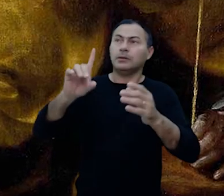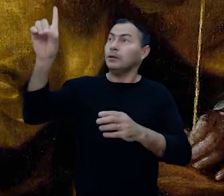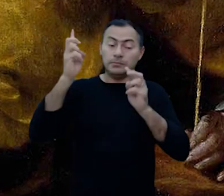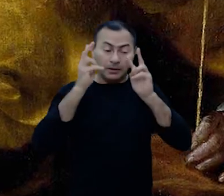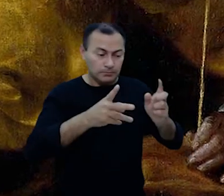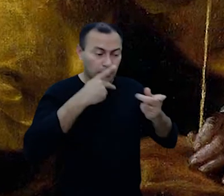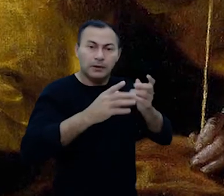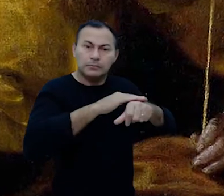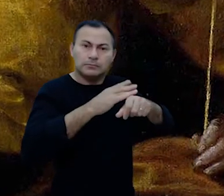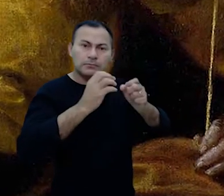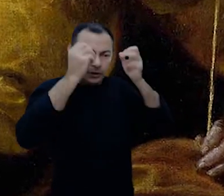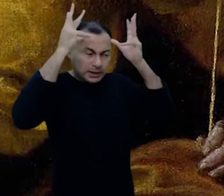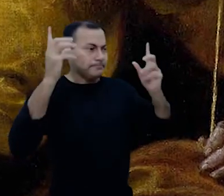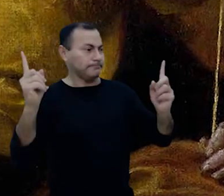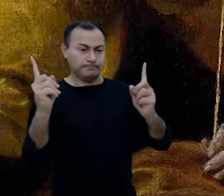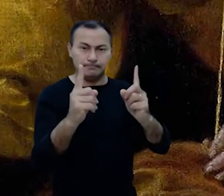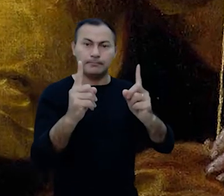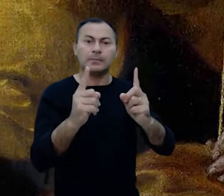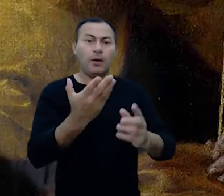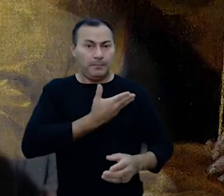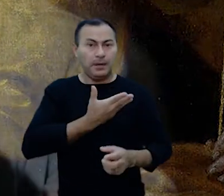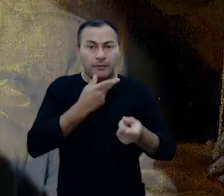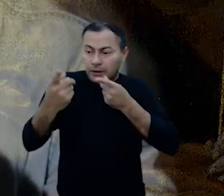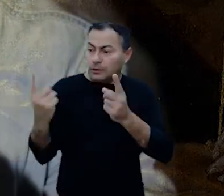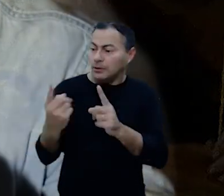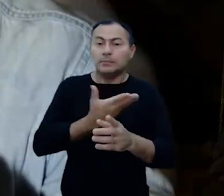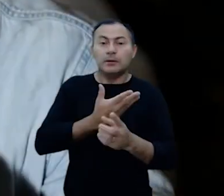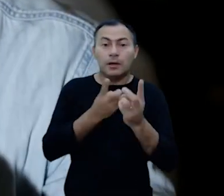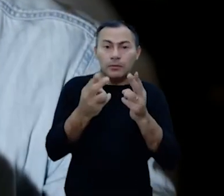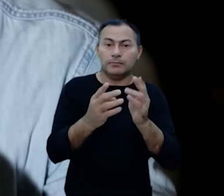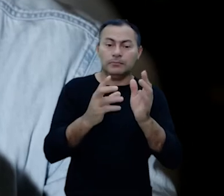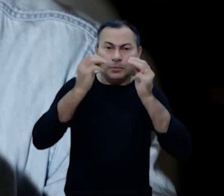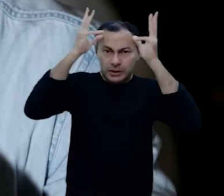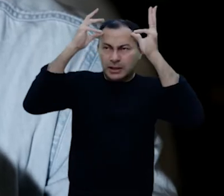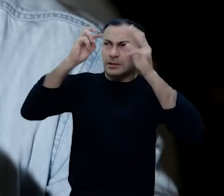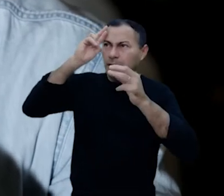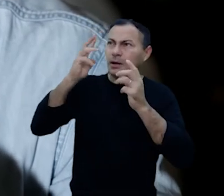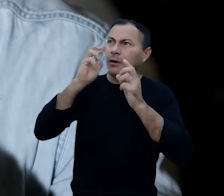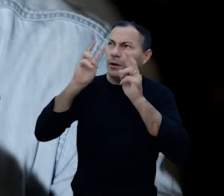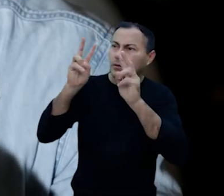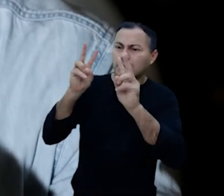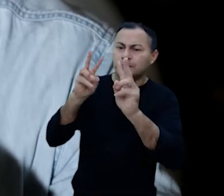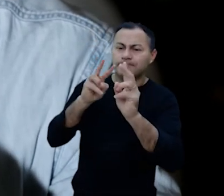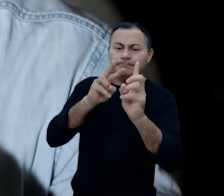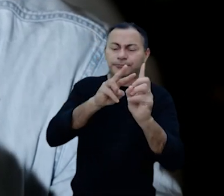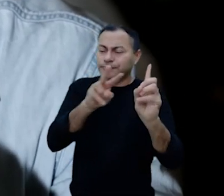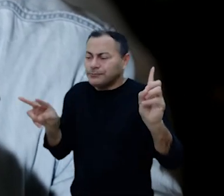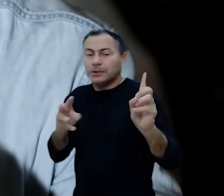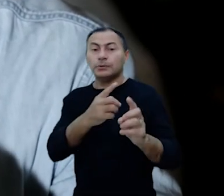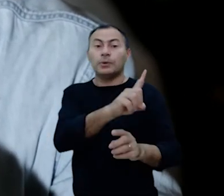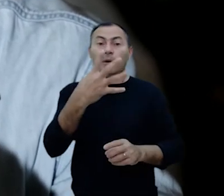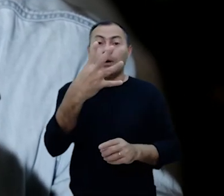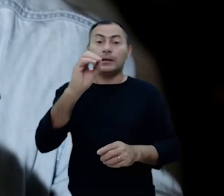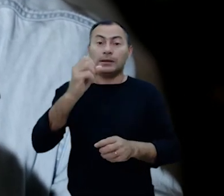glória e Deus viu isso e falou com Moisés cara a cara como um amigo fala com outro amigo Moisés desviou-se do olhar de Deus durante 40